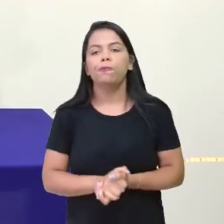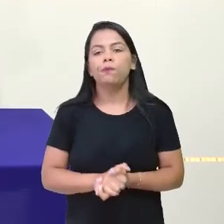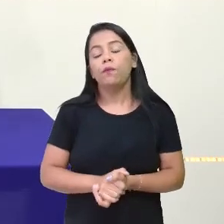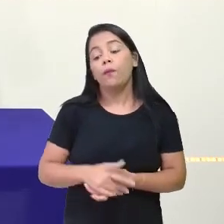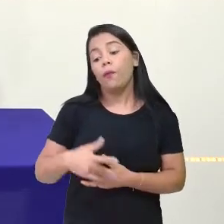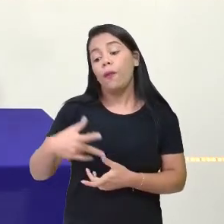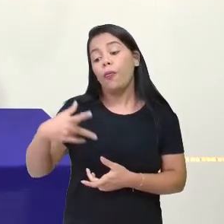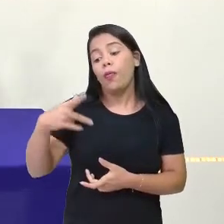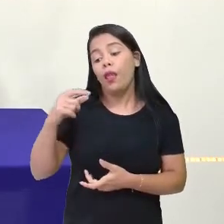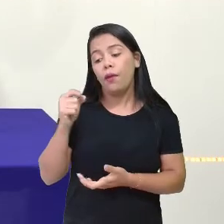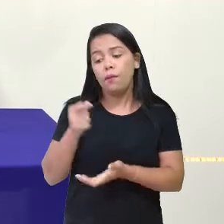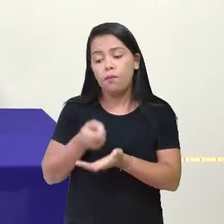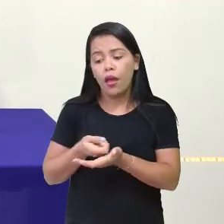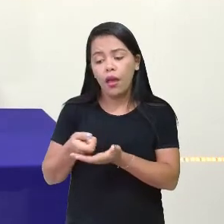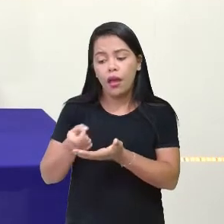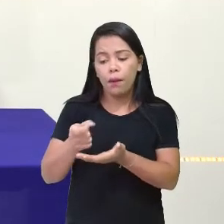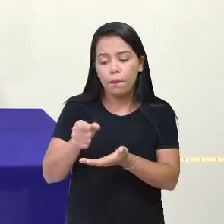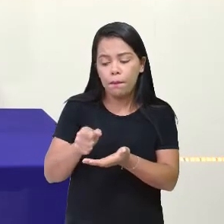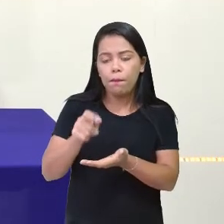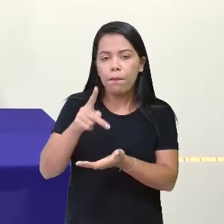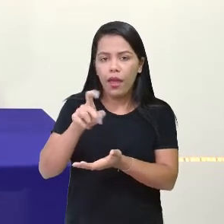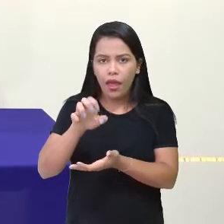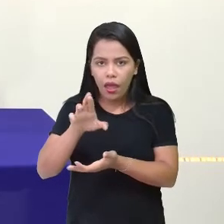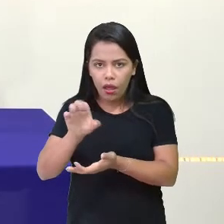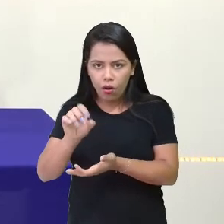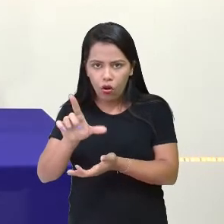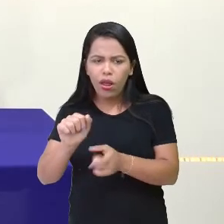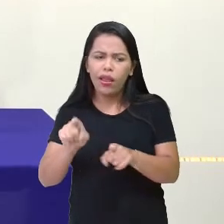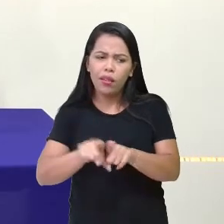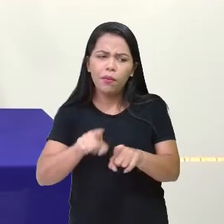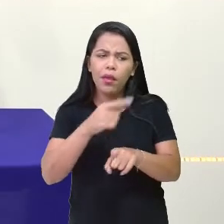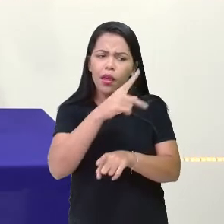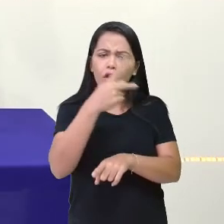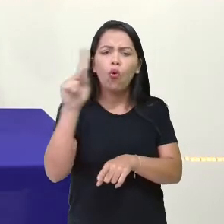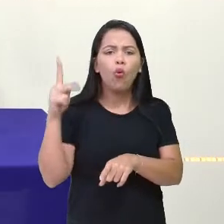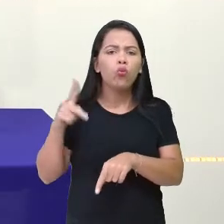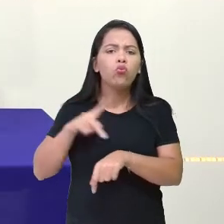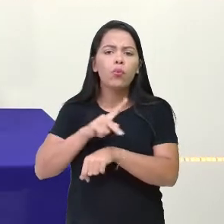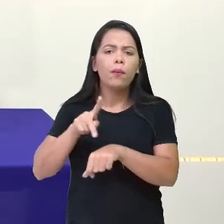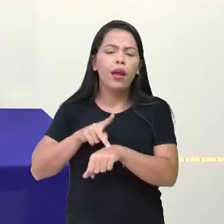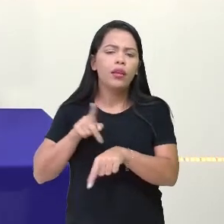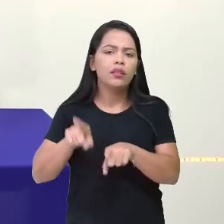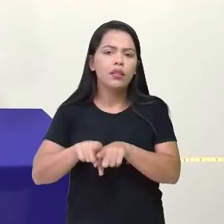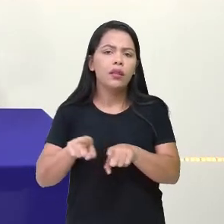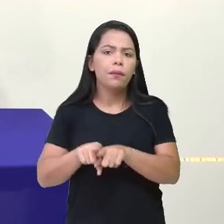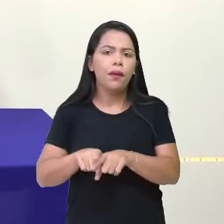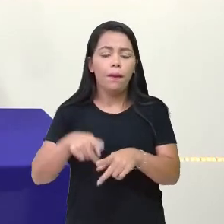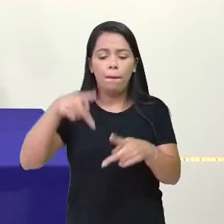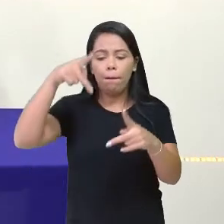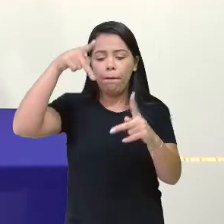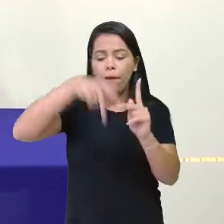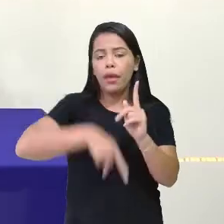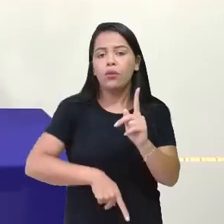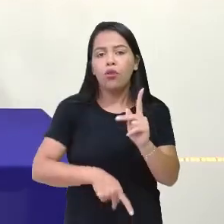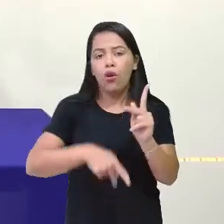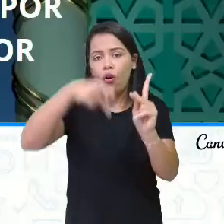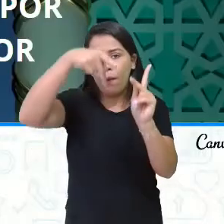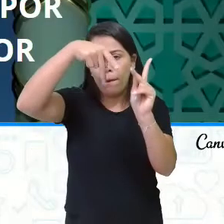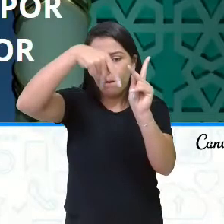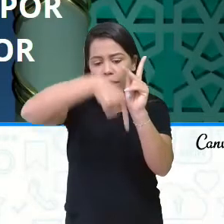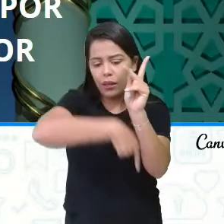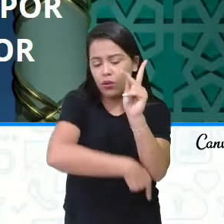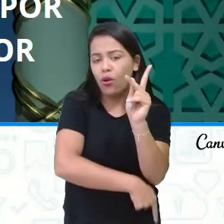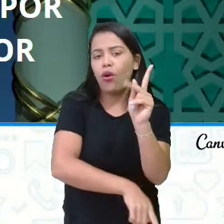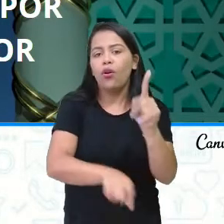tão importantes, mas não. Tem outros lugares aí também que comercializam pérolas. Então, o petróleo e gás deixaram o país com a segunda